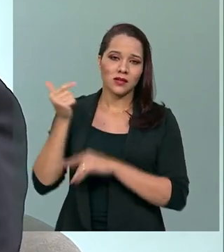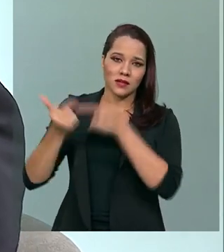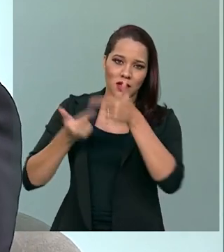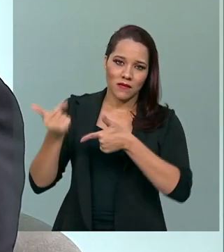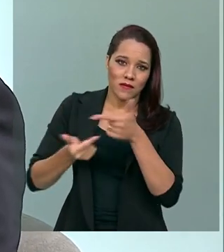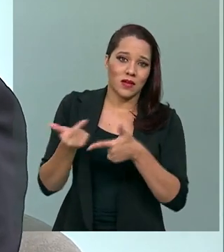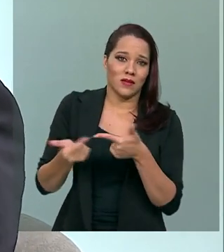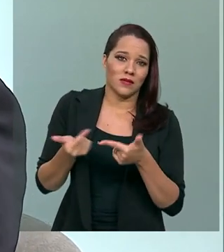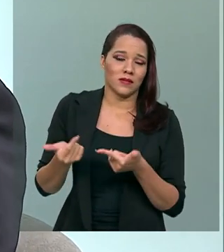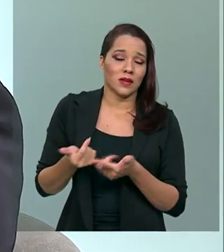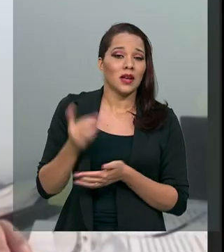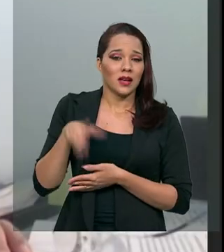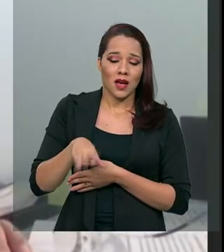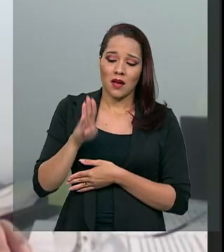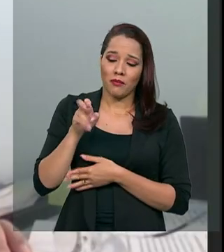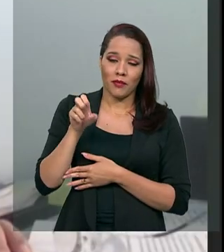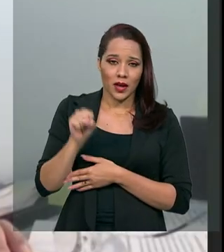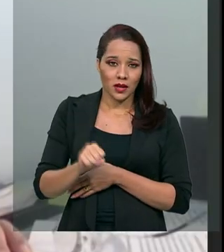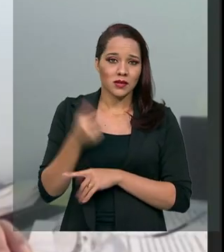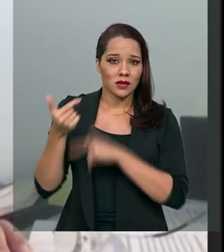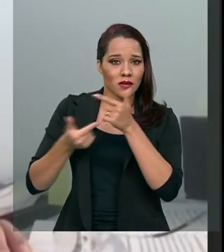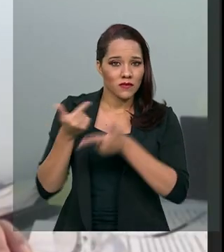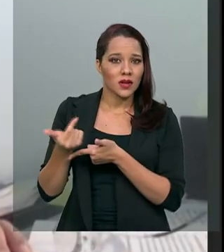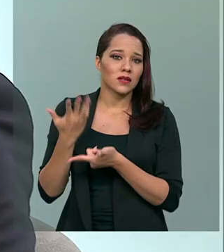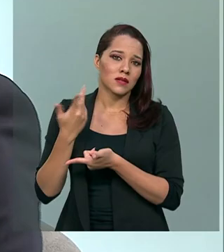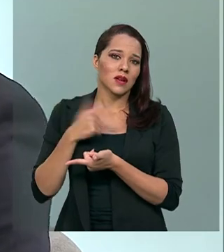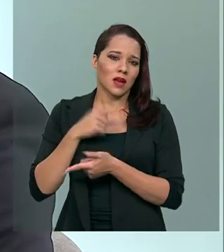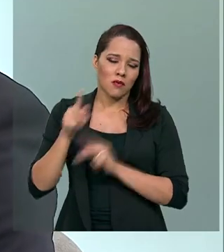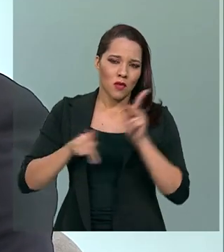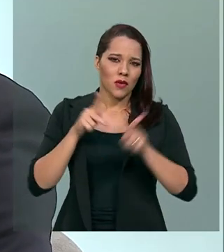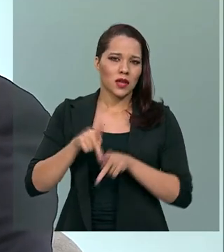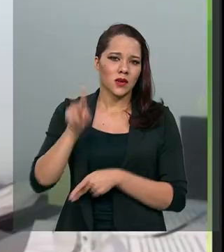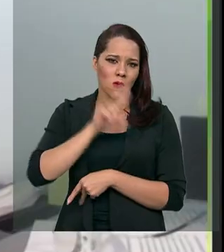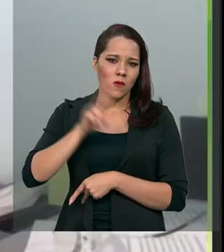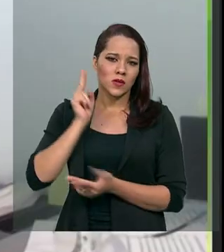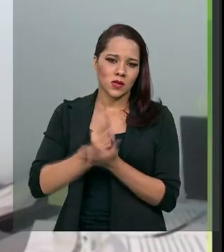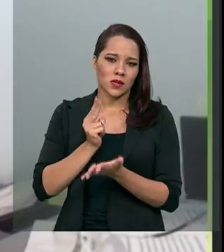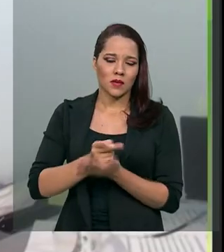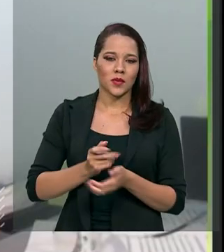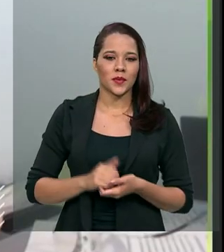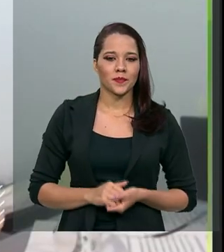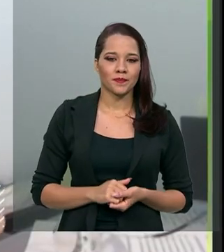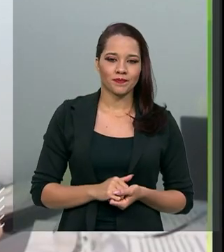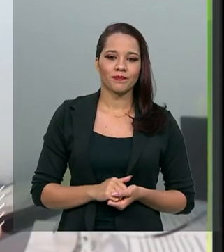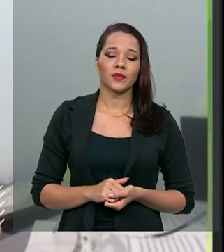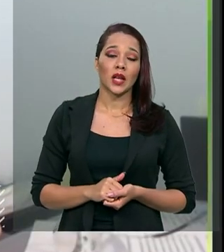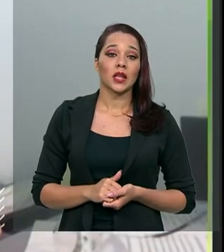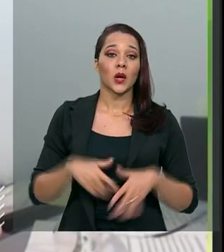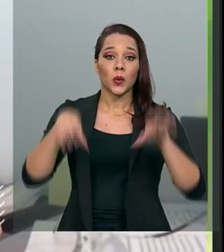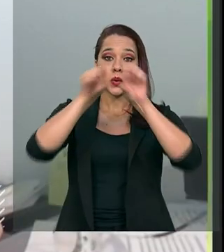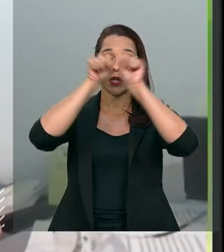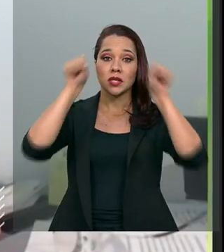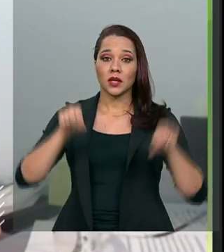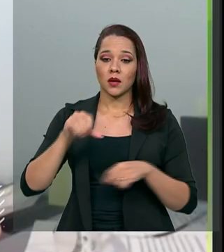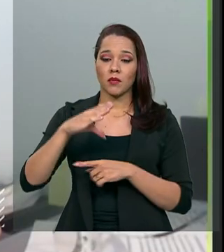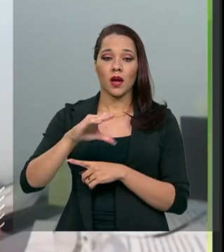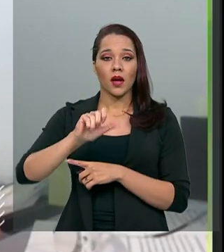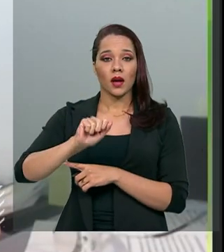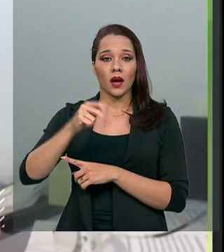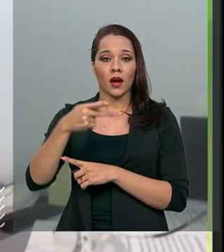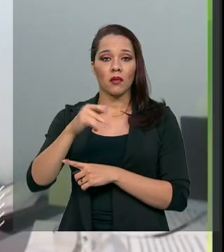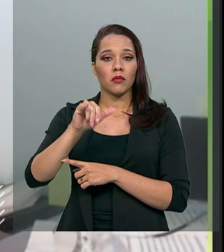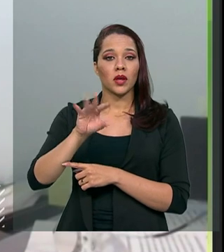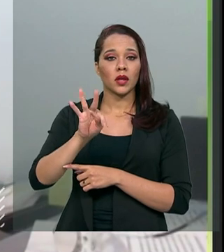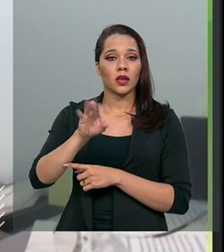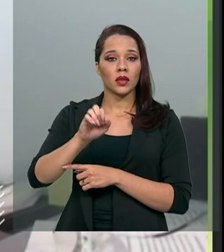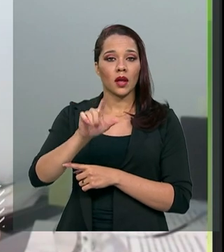e são bens e serviços que são consumidos pela população? O sistema capitalista, que funciona bem em